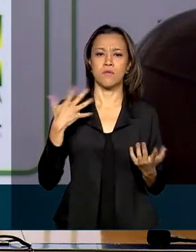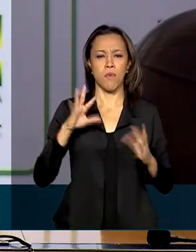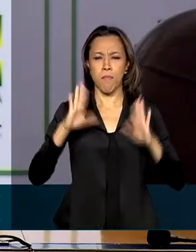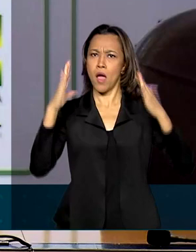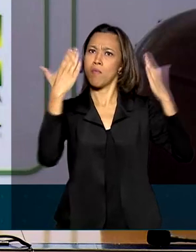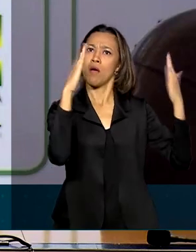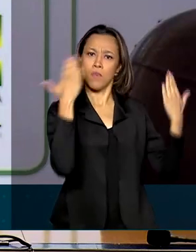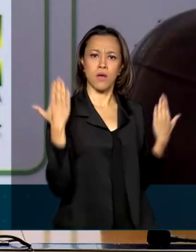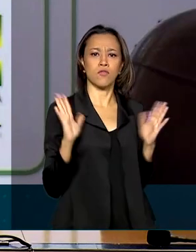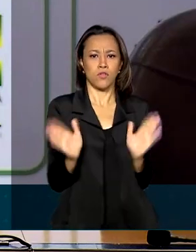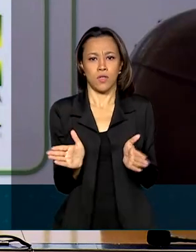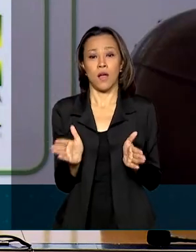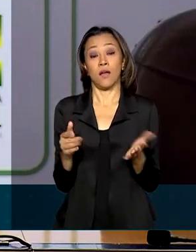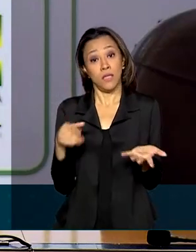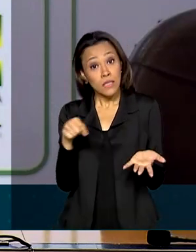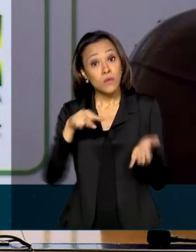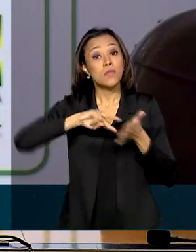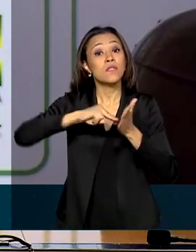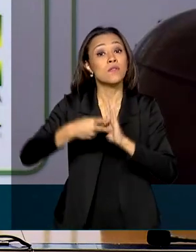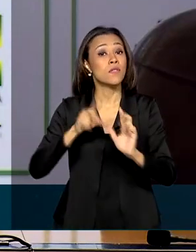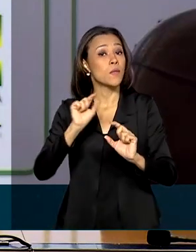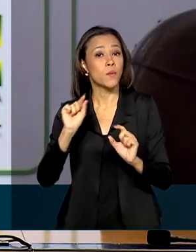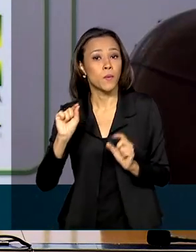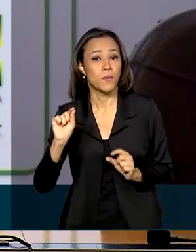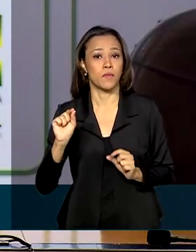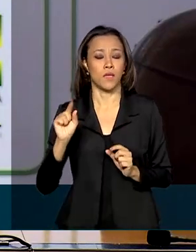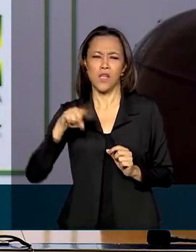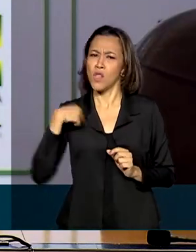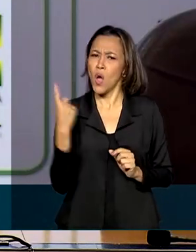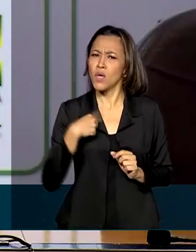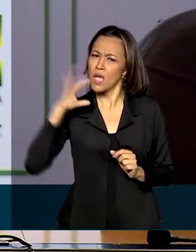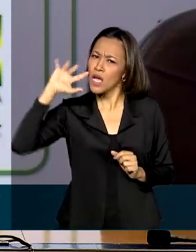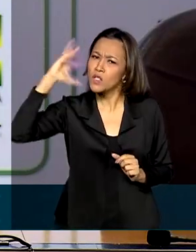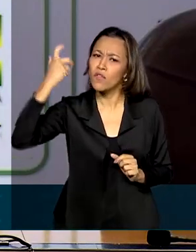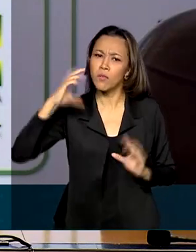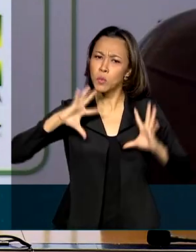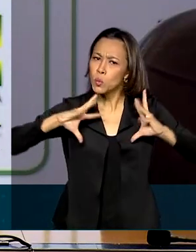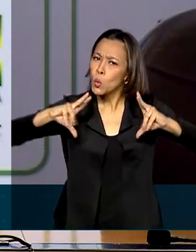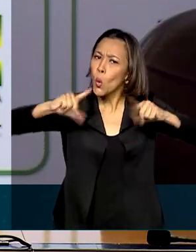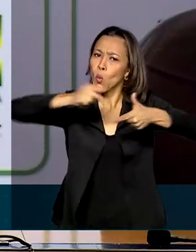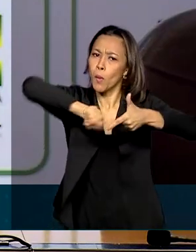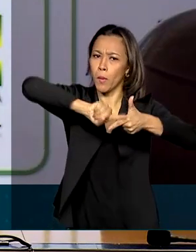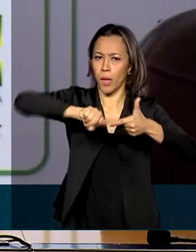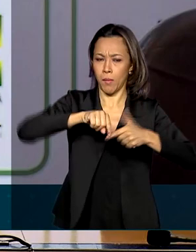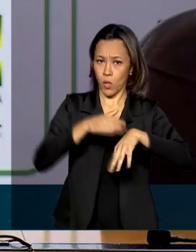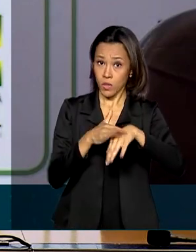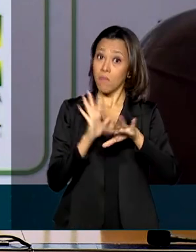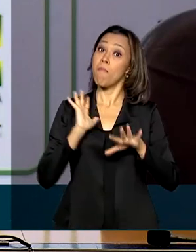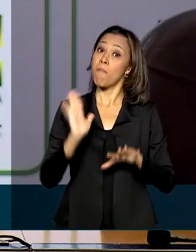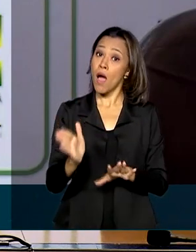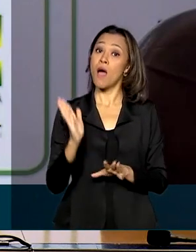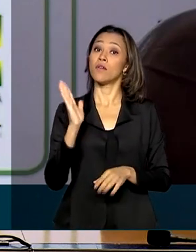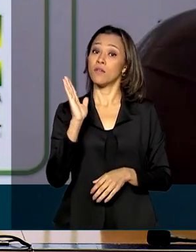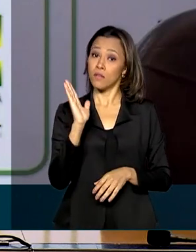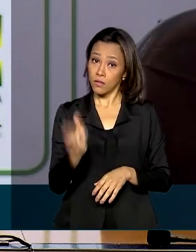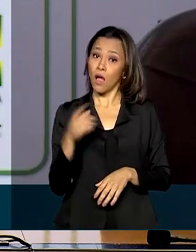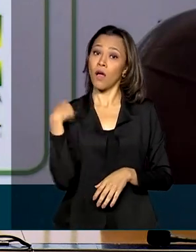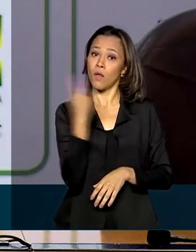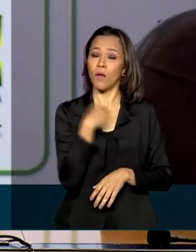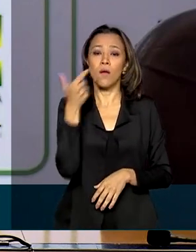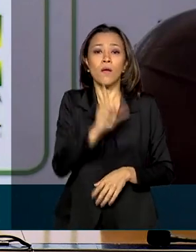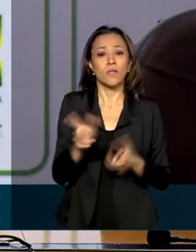que nós estamos não resolvendo totalmente o problema da doença, mas estamos conseguindo controlar os seus efeitos.